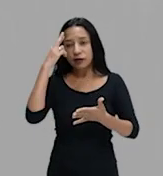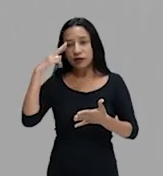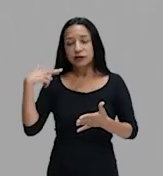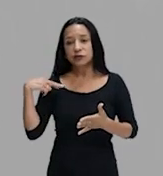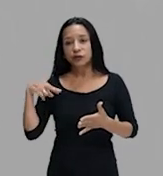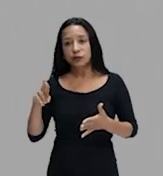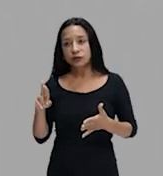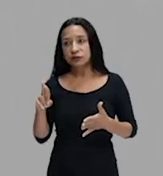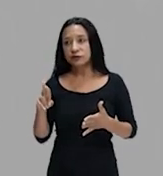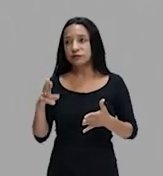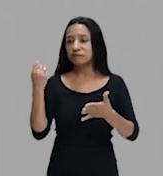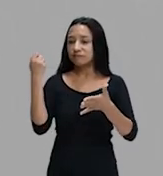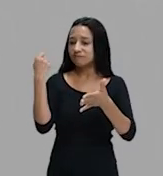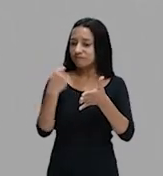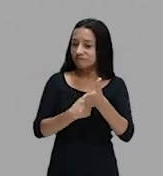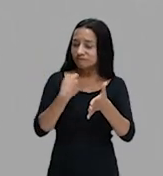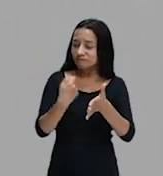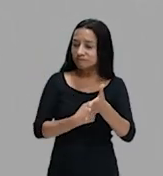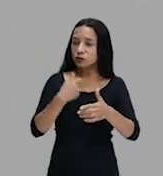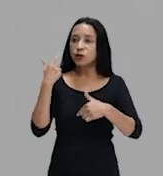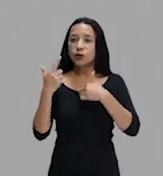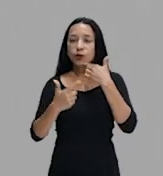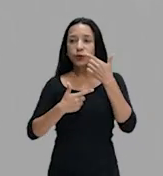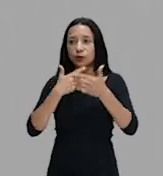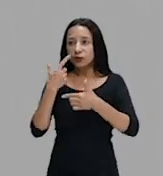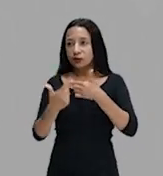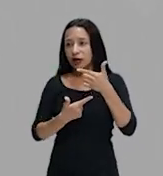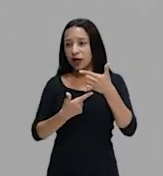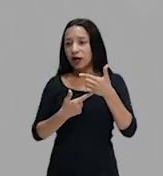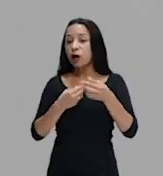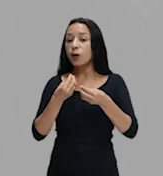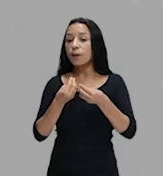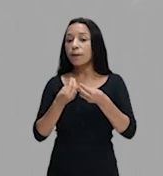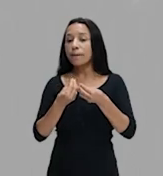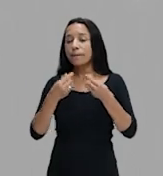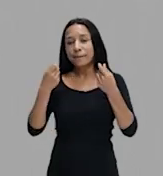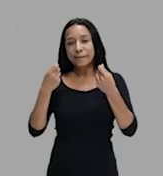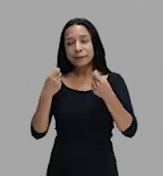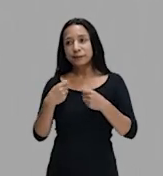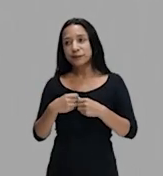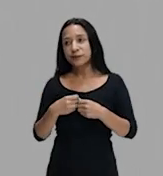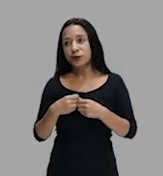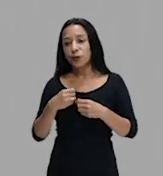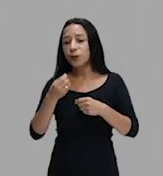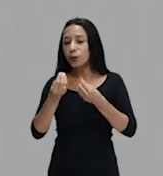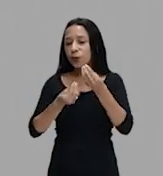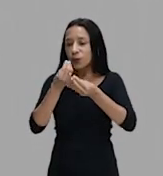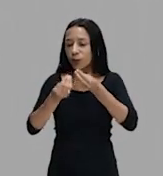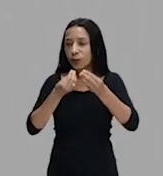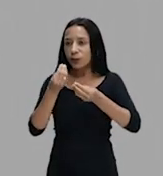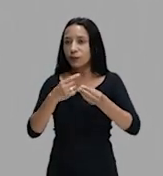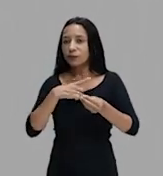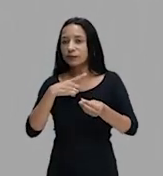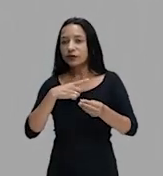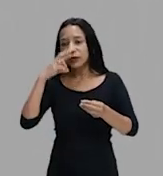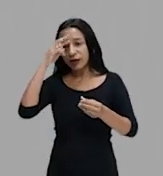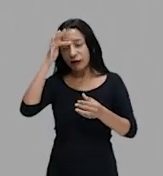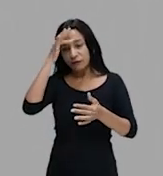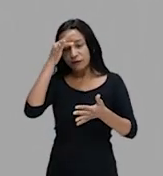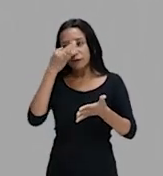Resistir, lutar, como uma forma de manter as suas religiosidades,